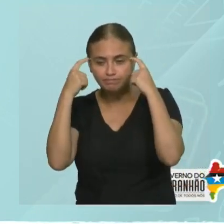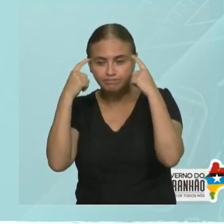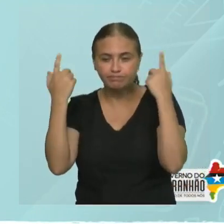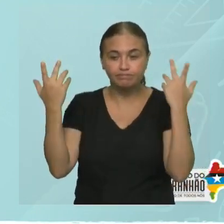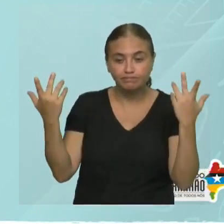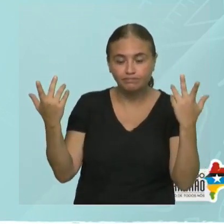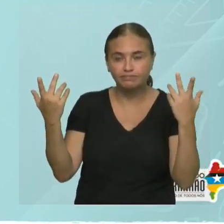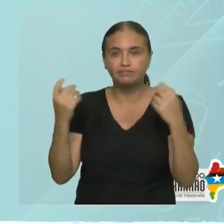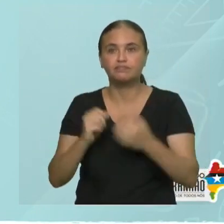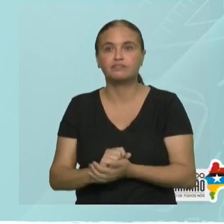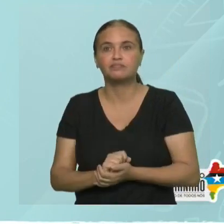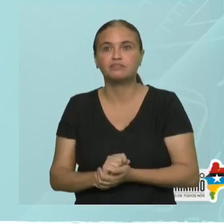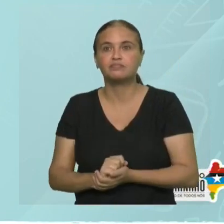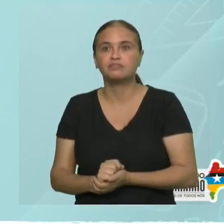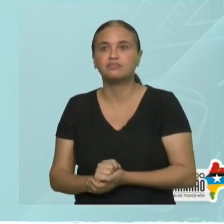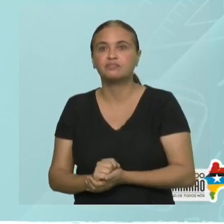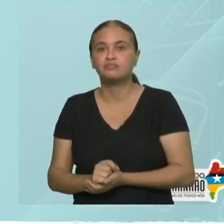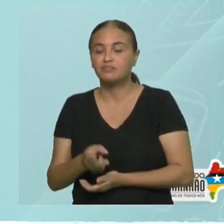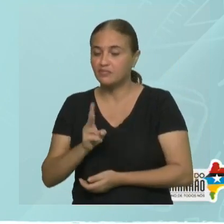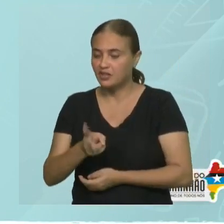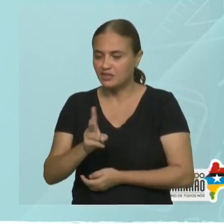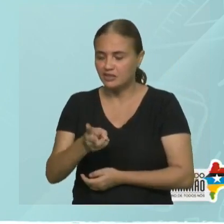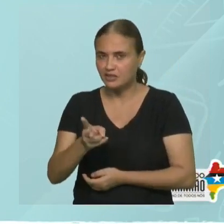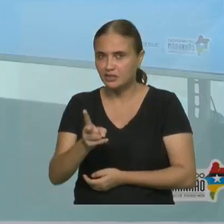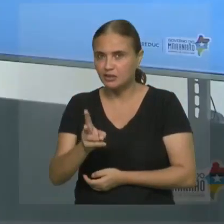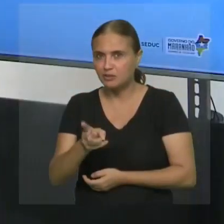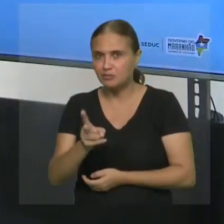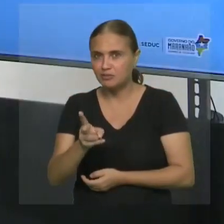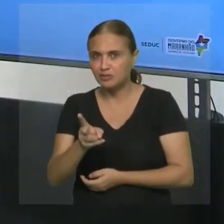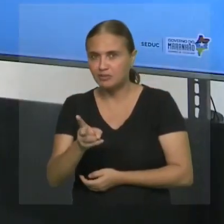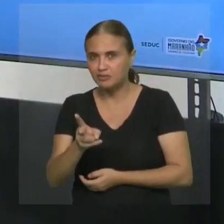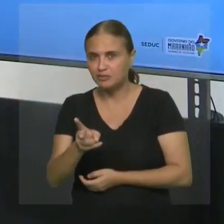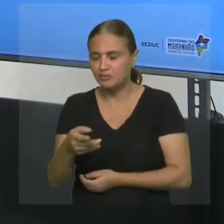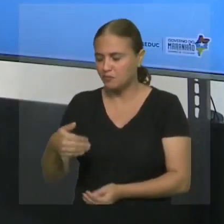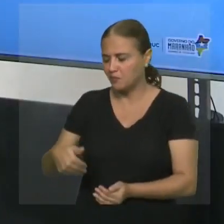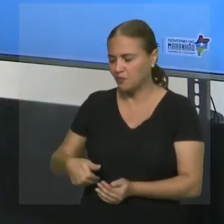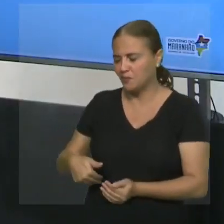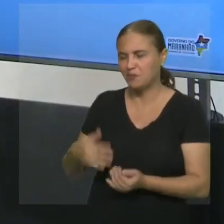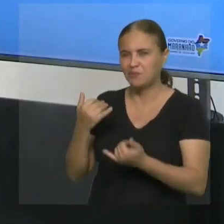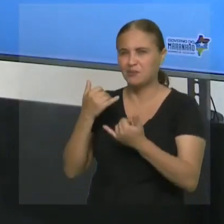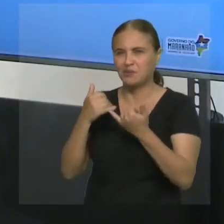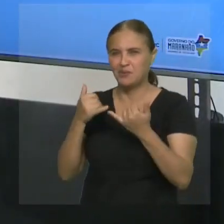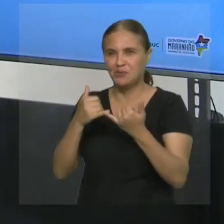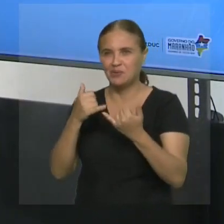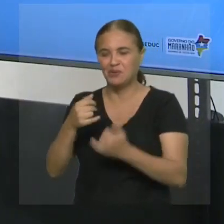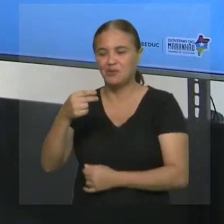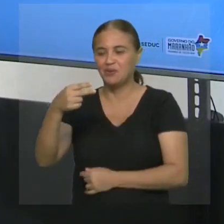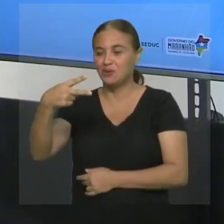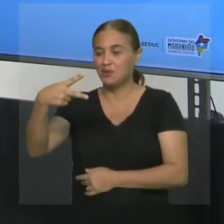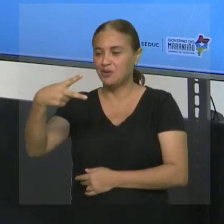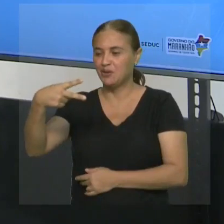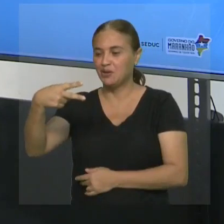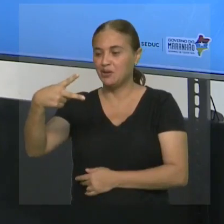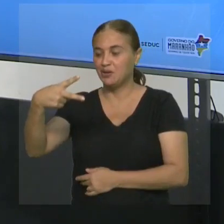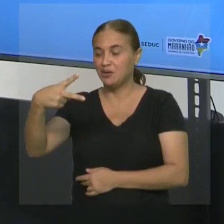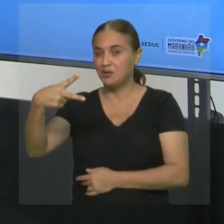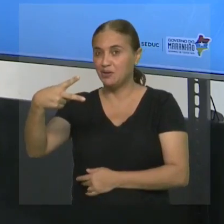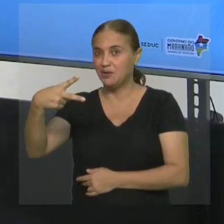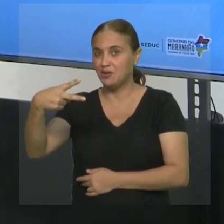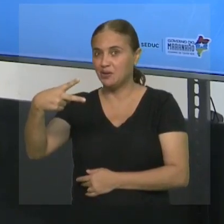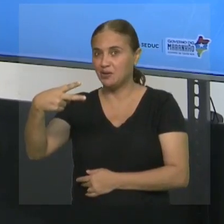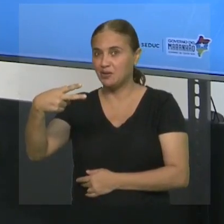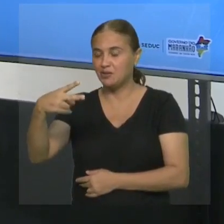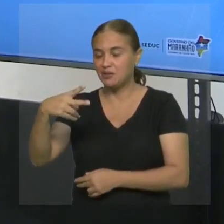que o sinalzinho, ele sempre está com fome. Se ele está com fome, a boquinha do sinal tem que ficar do lado